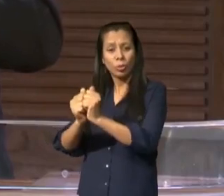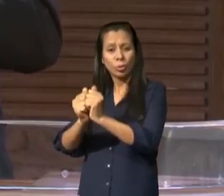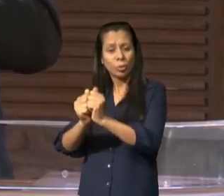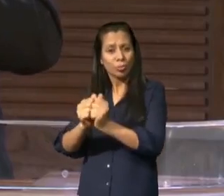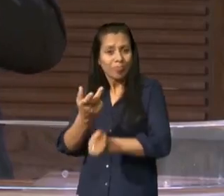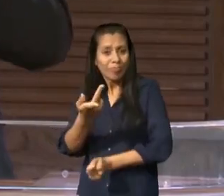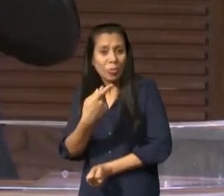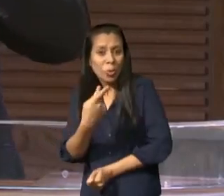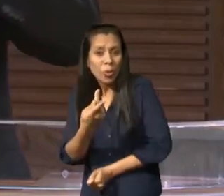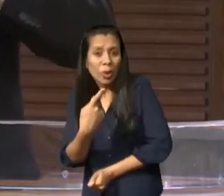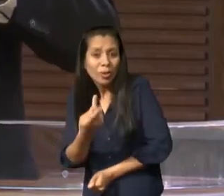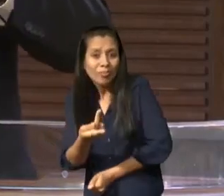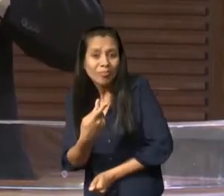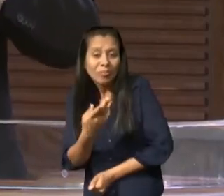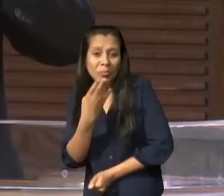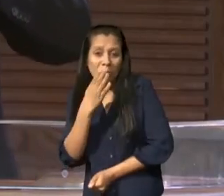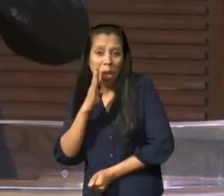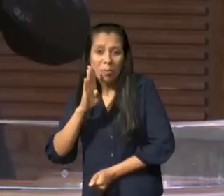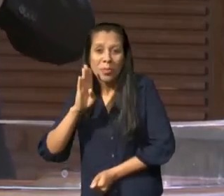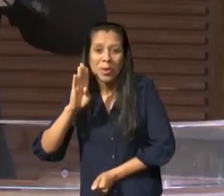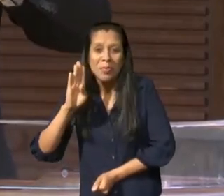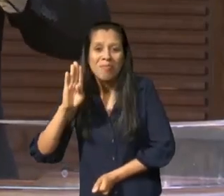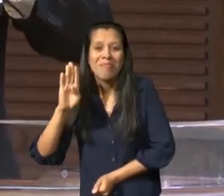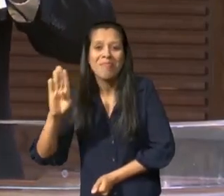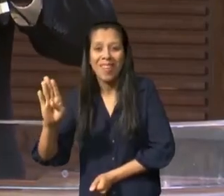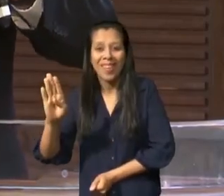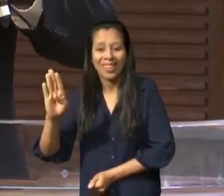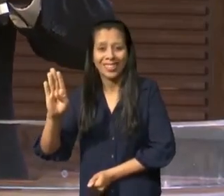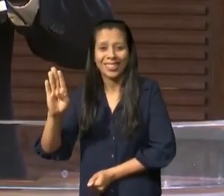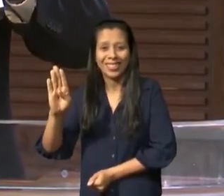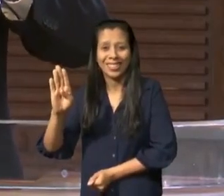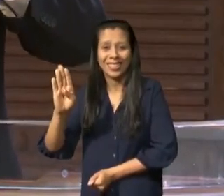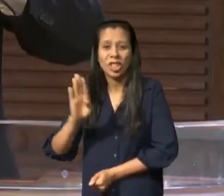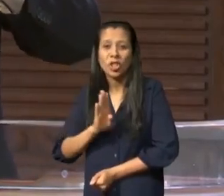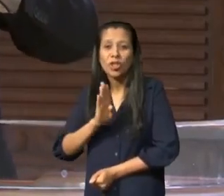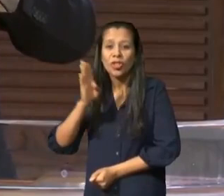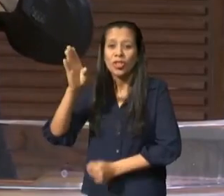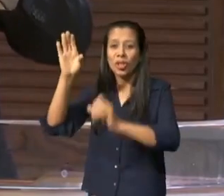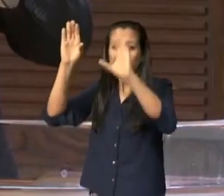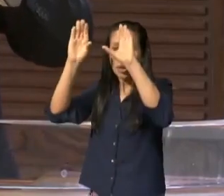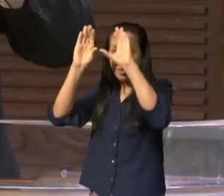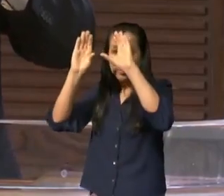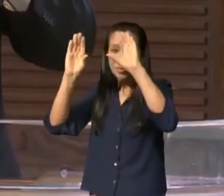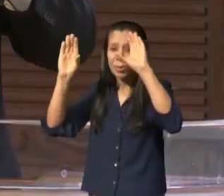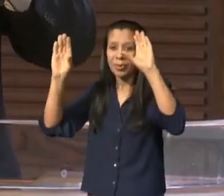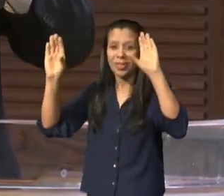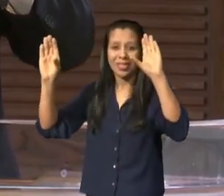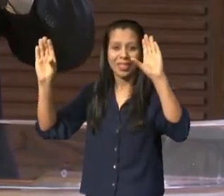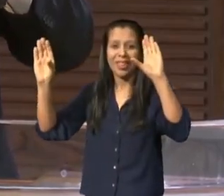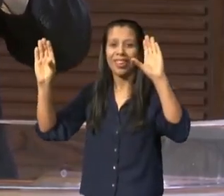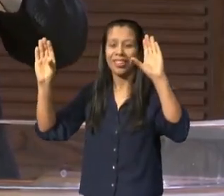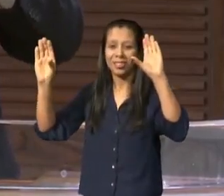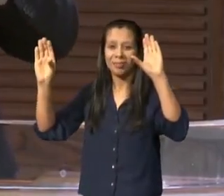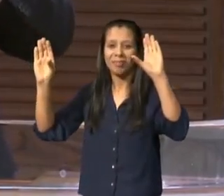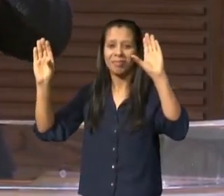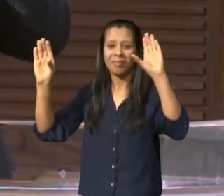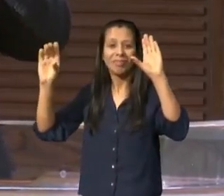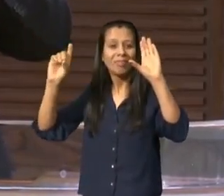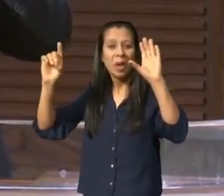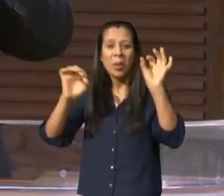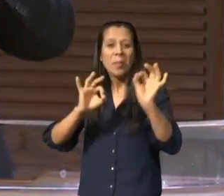naquela promessa especial naquele lugar especial que Deus tem preparado para mim e para você